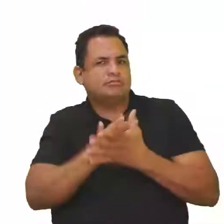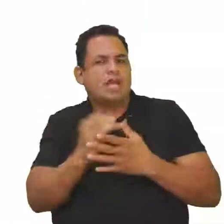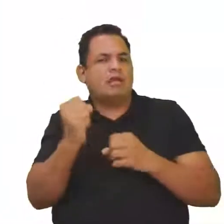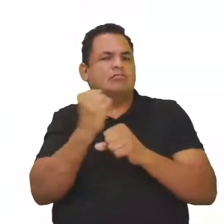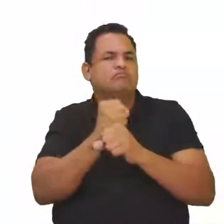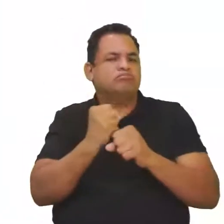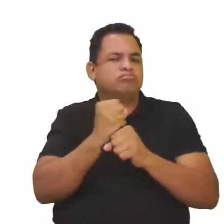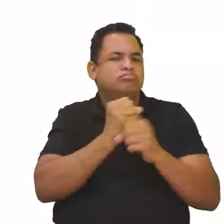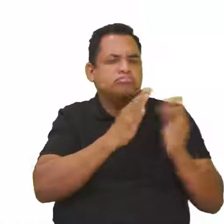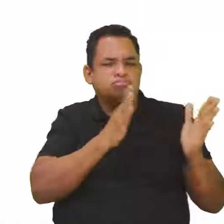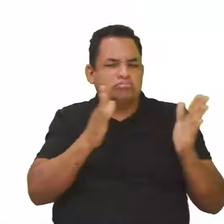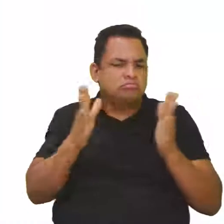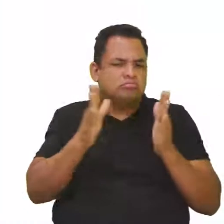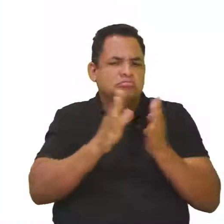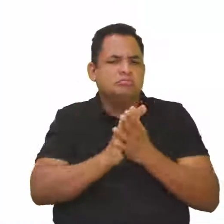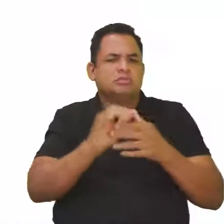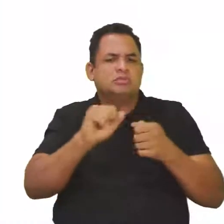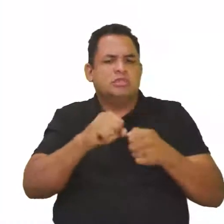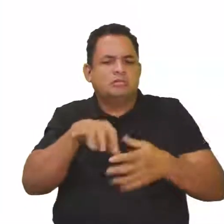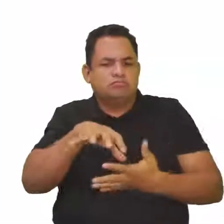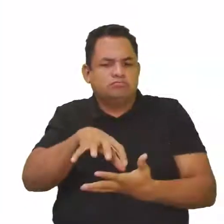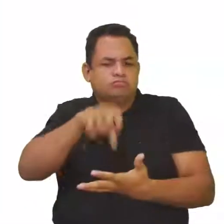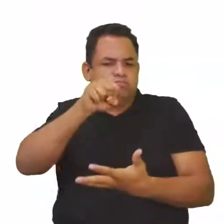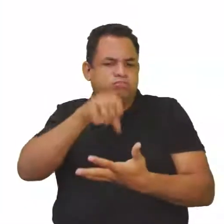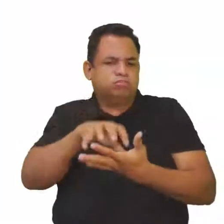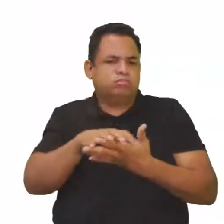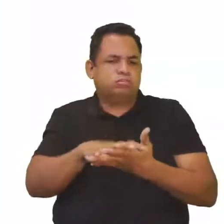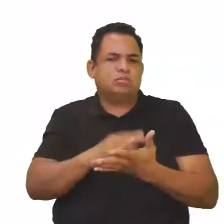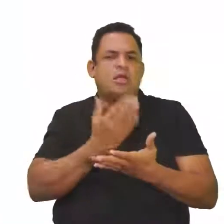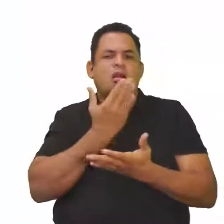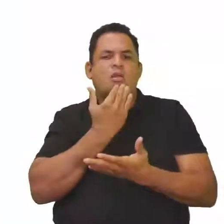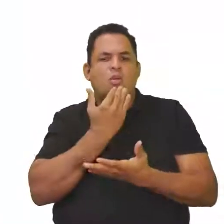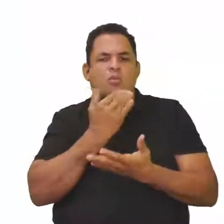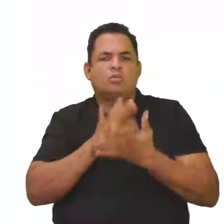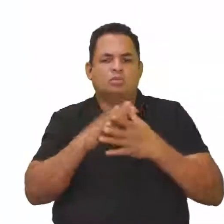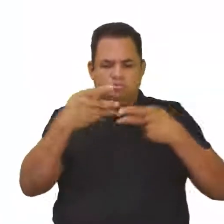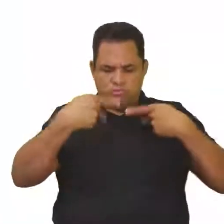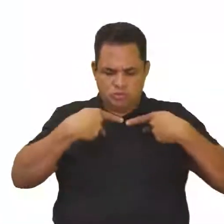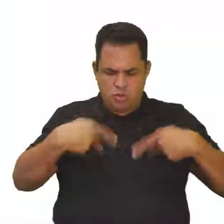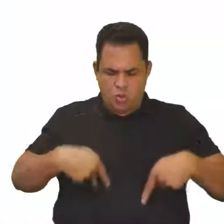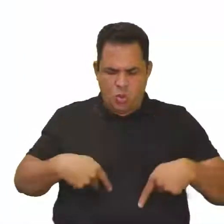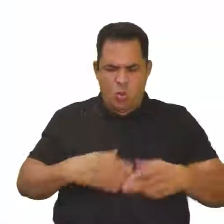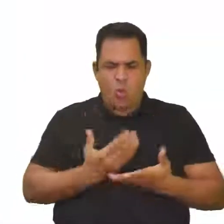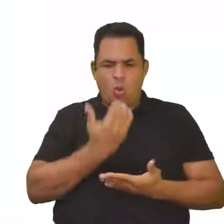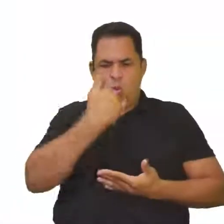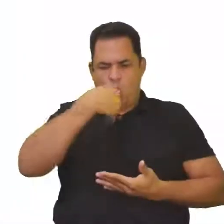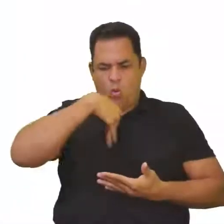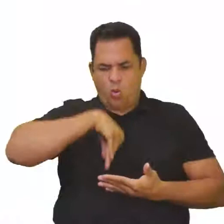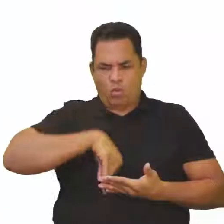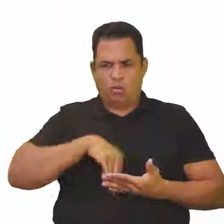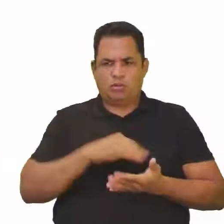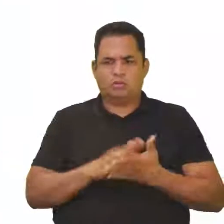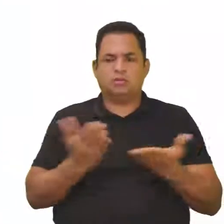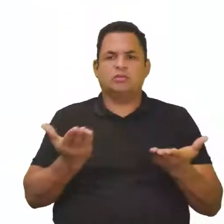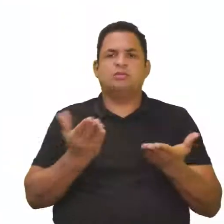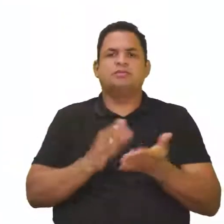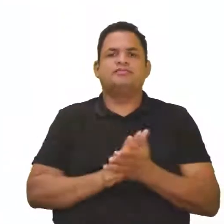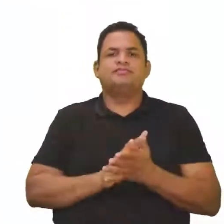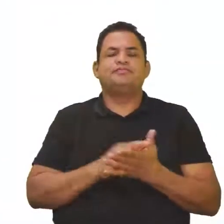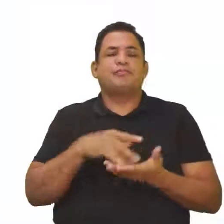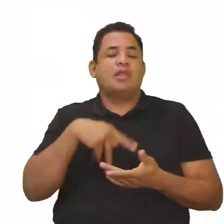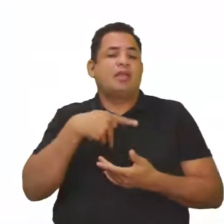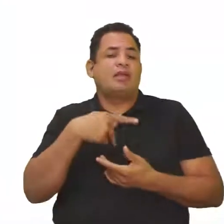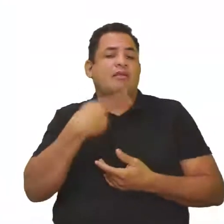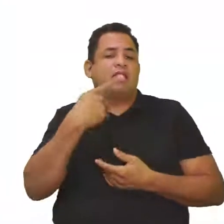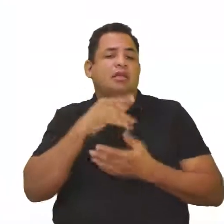e anos você fazendo a absorção desses produtos em seu organismo. E falar que eles são tóxicos,